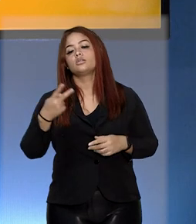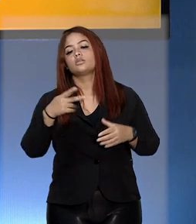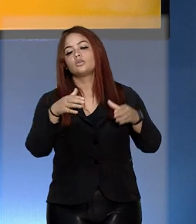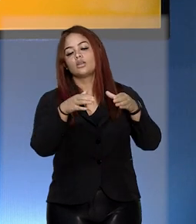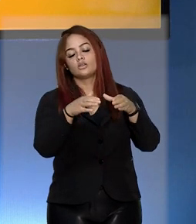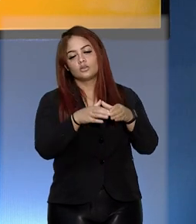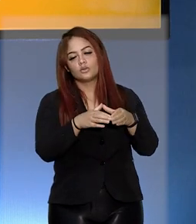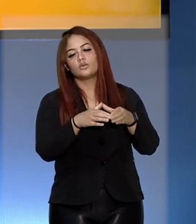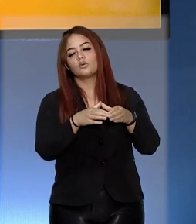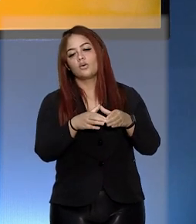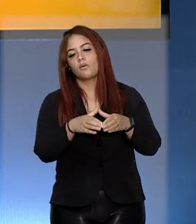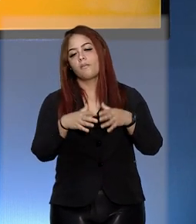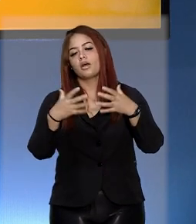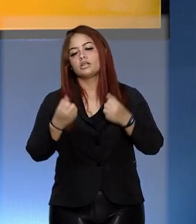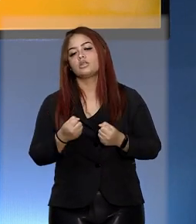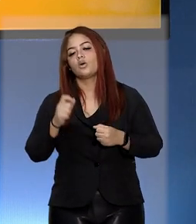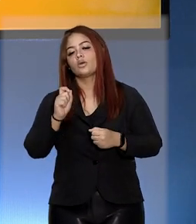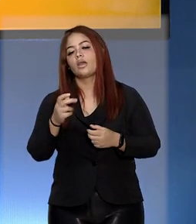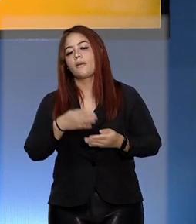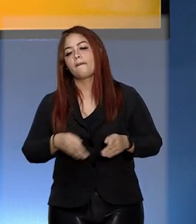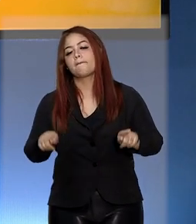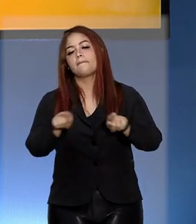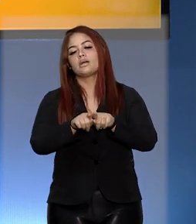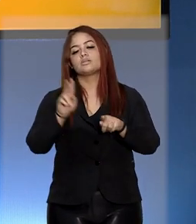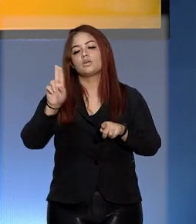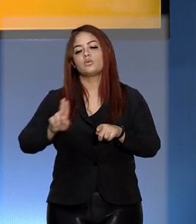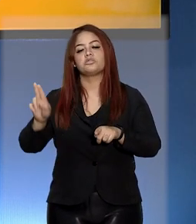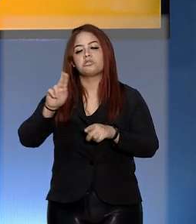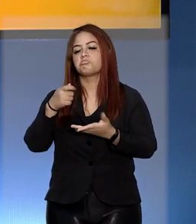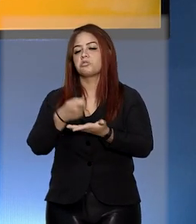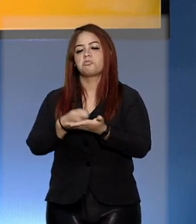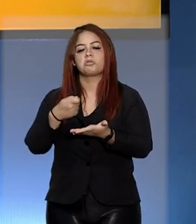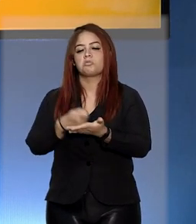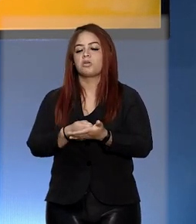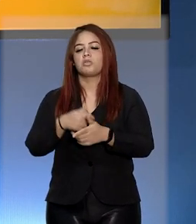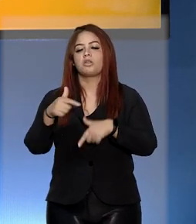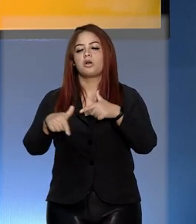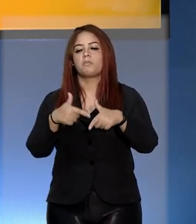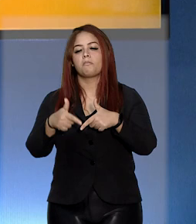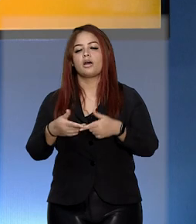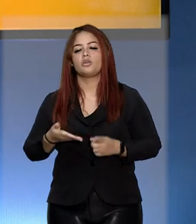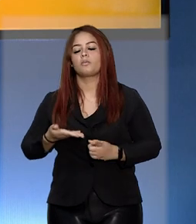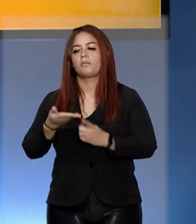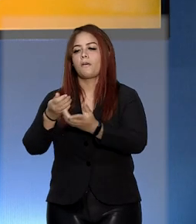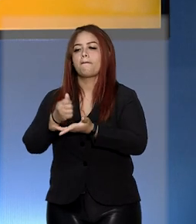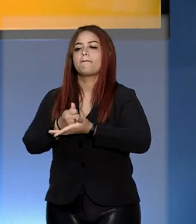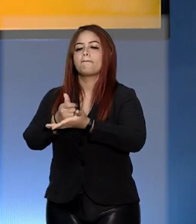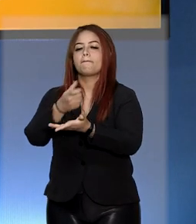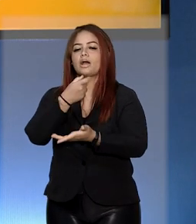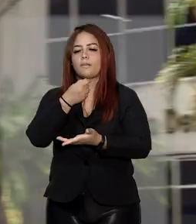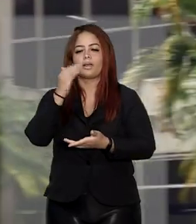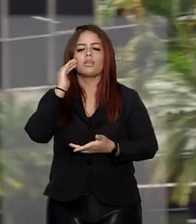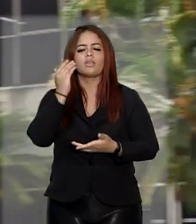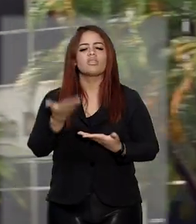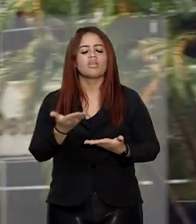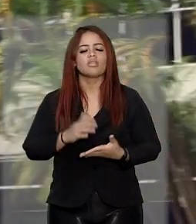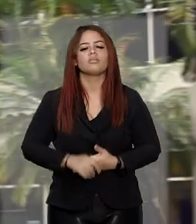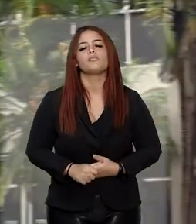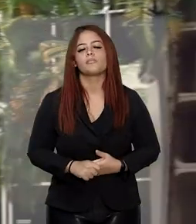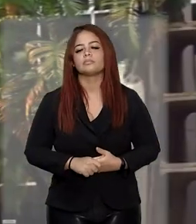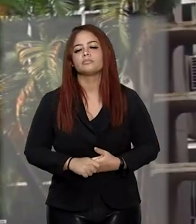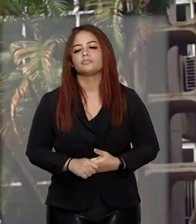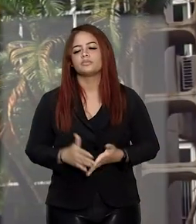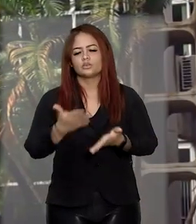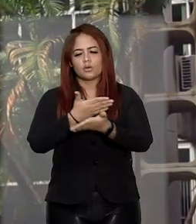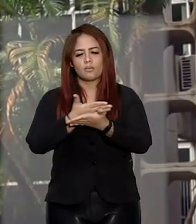participação da União não é obrigatória em ação que trata do fornecimento de medicamento. Entenda. Na origem, o